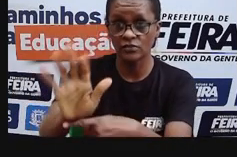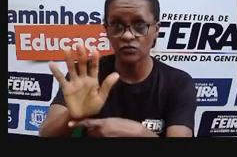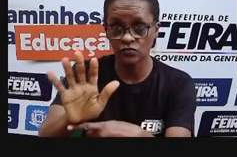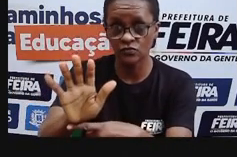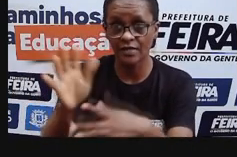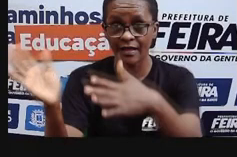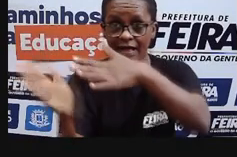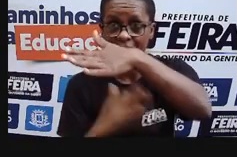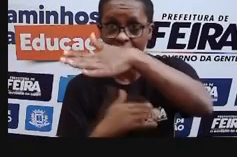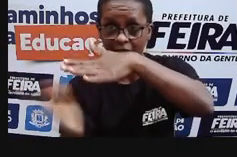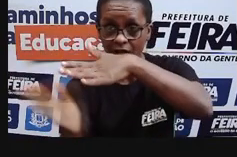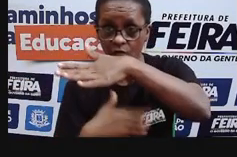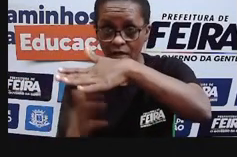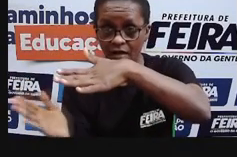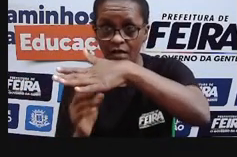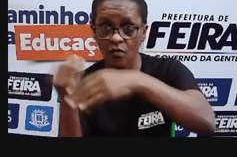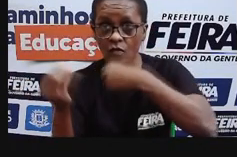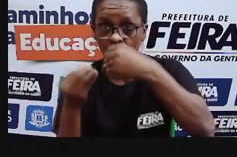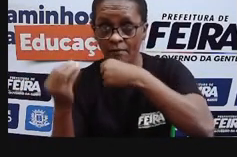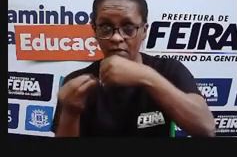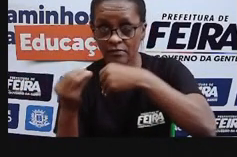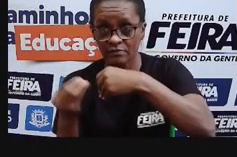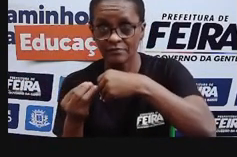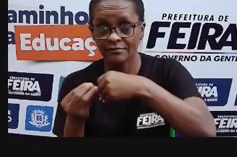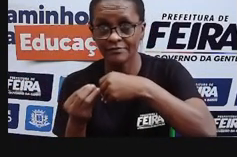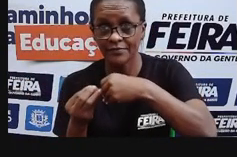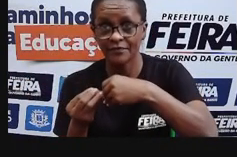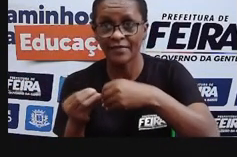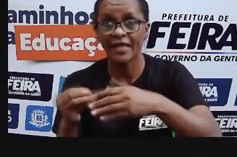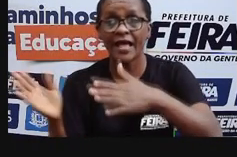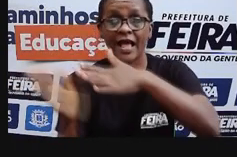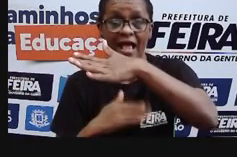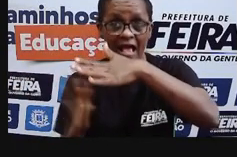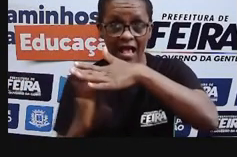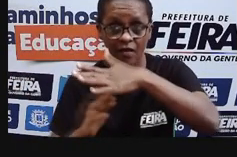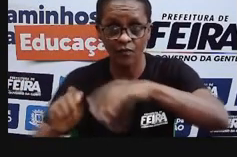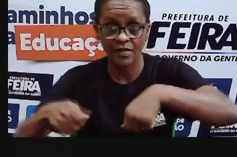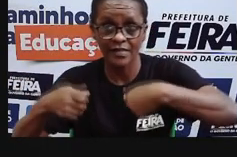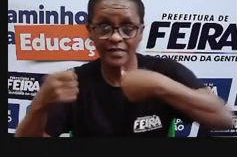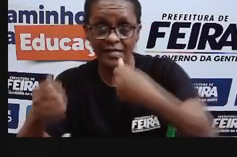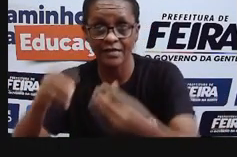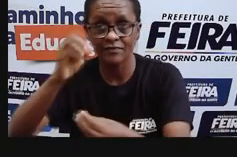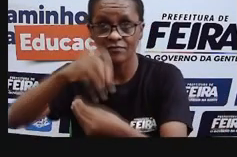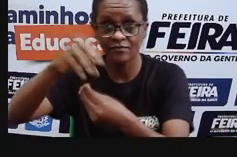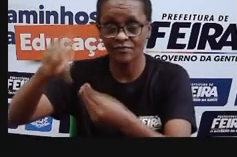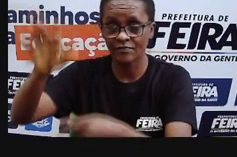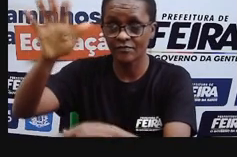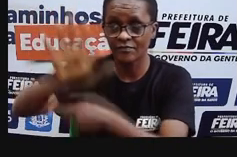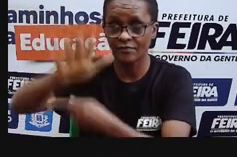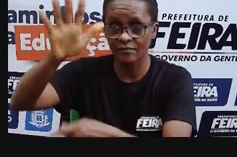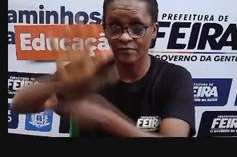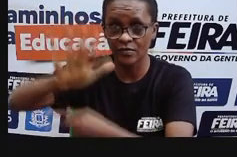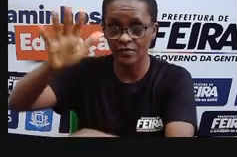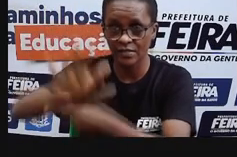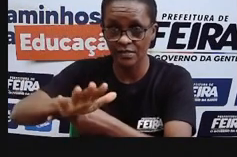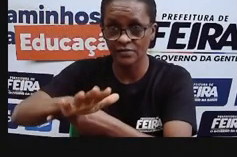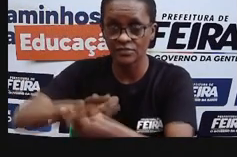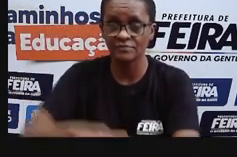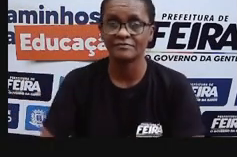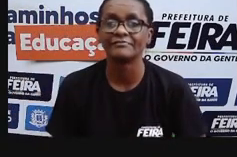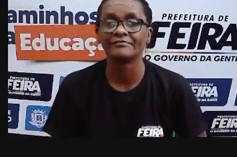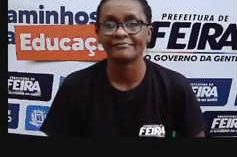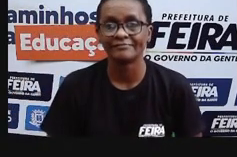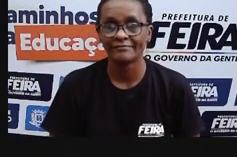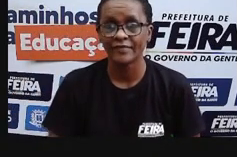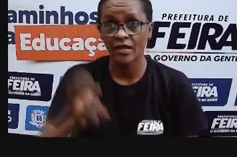da alga, alimento. E vai dar a alga o quê? Vai dar a casa, vai dar proteção para essa alga, né? E